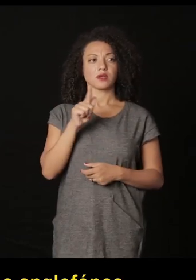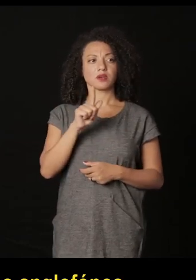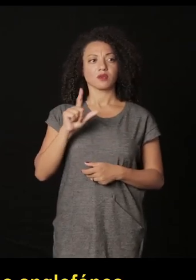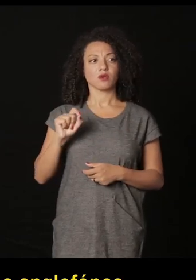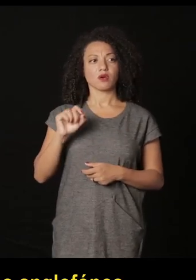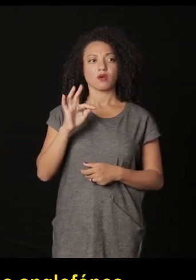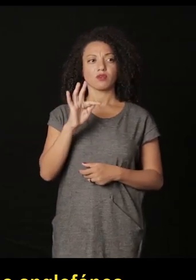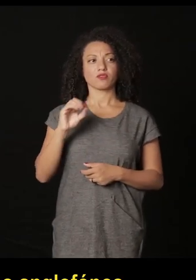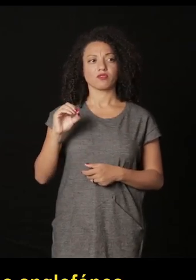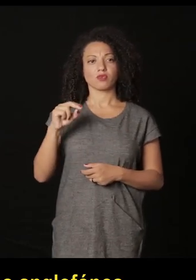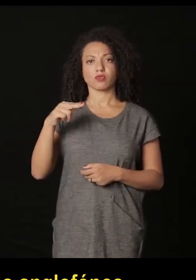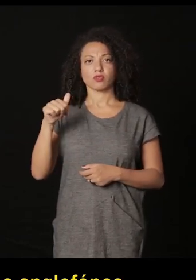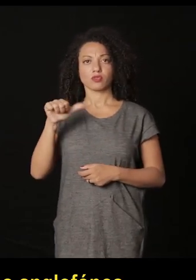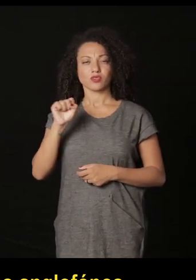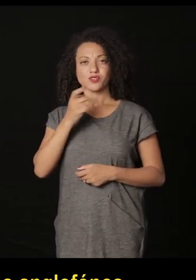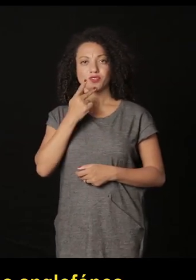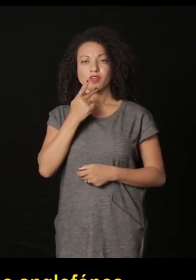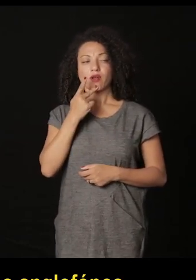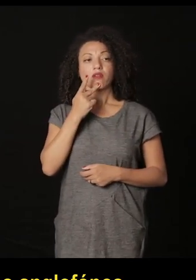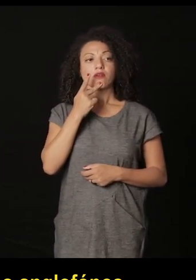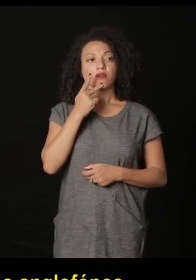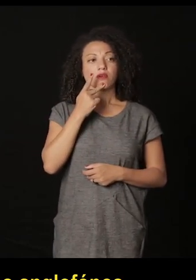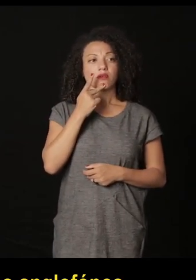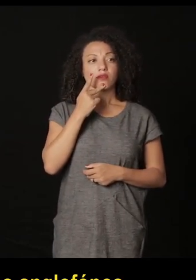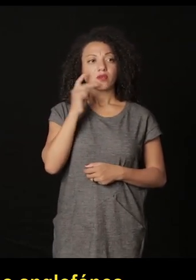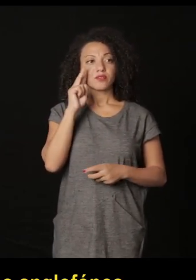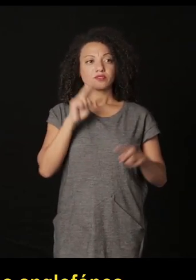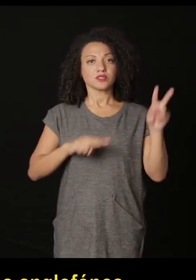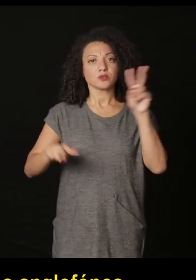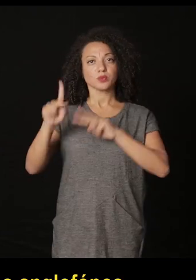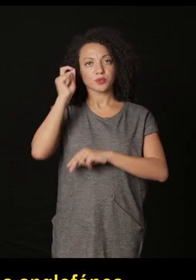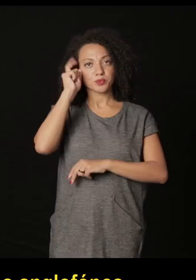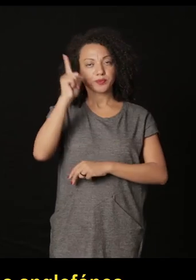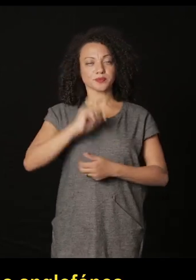de lo que os